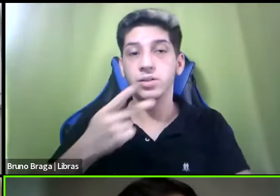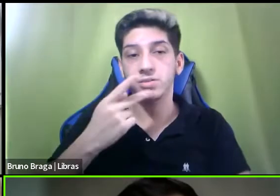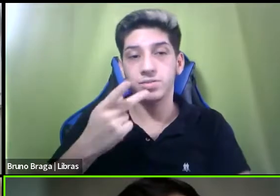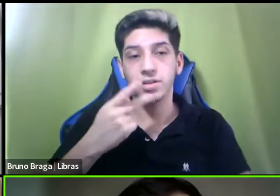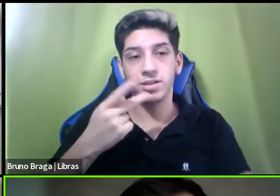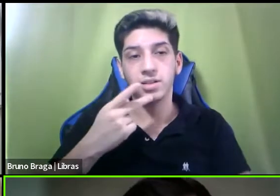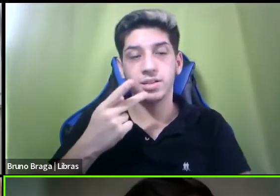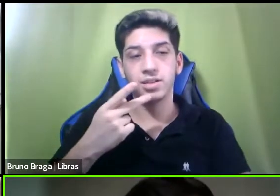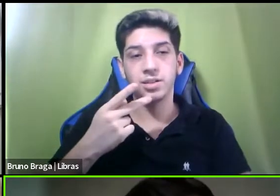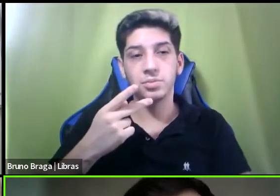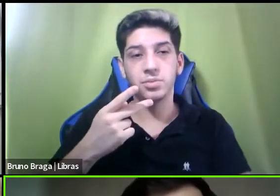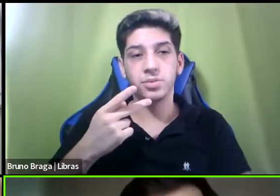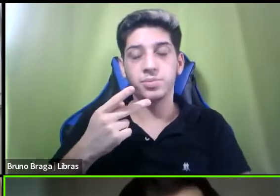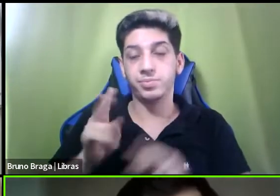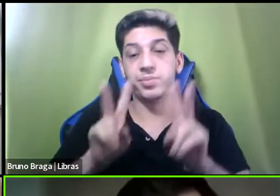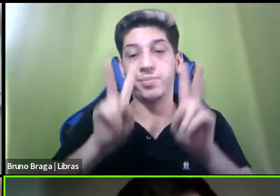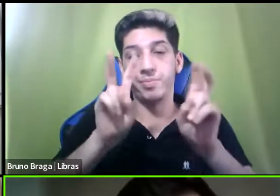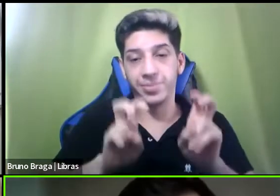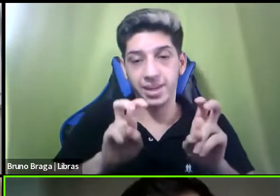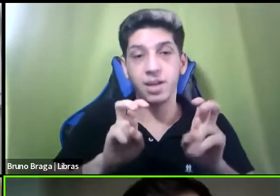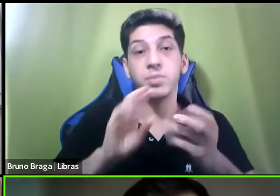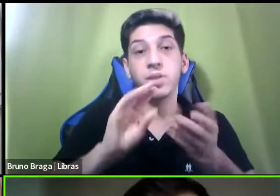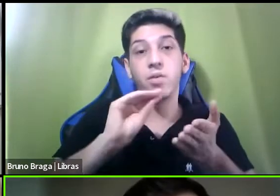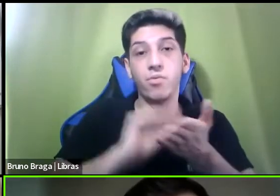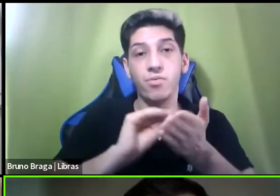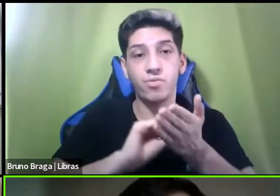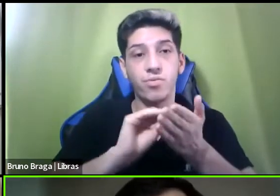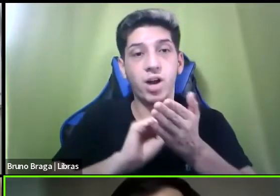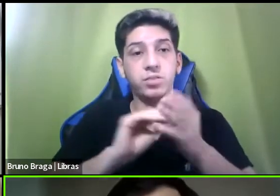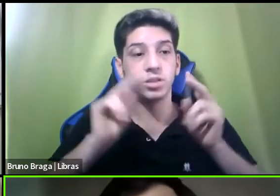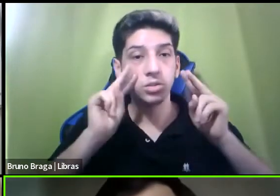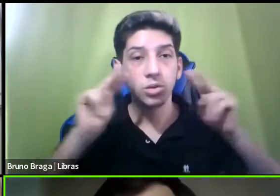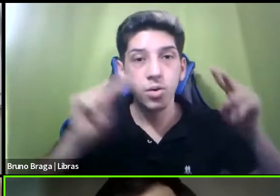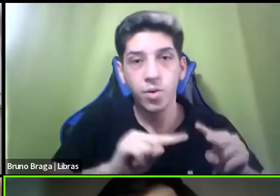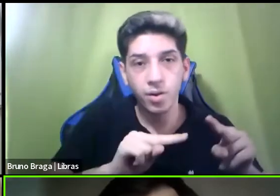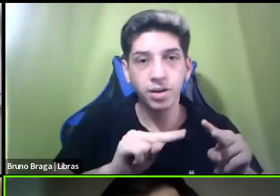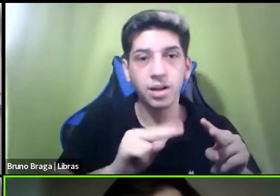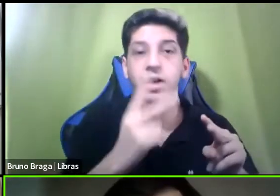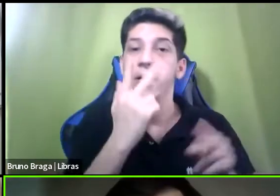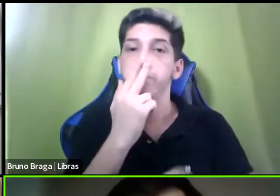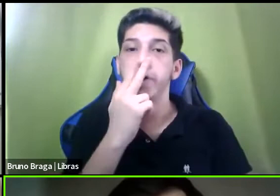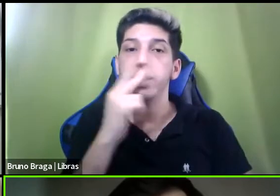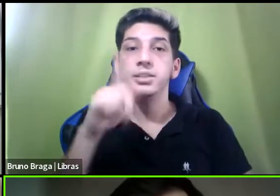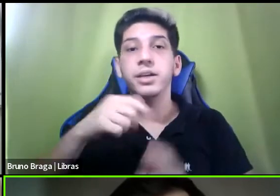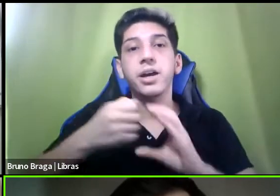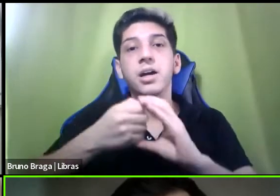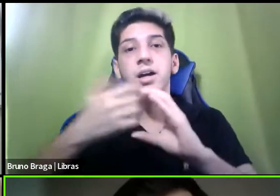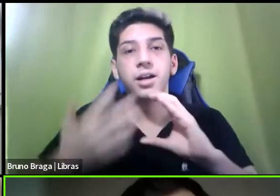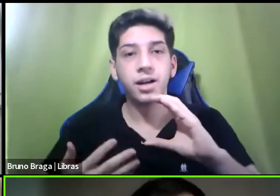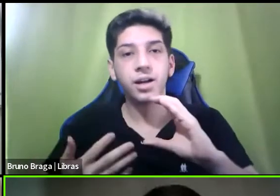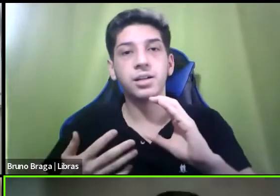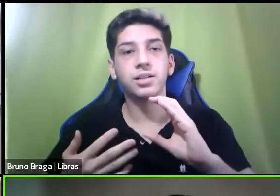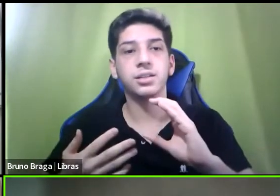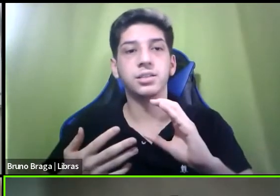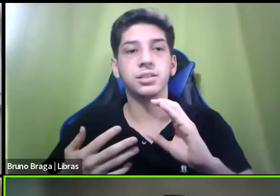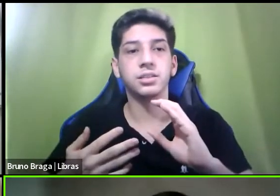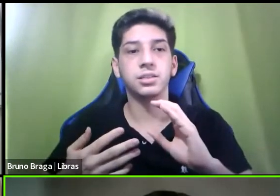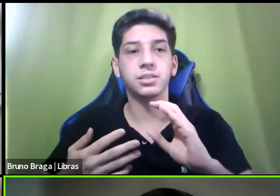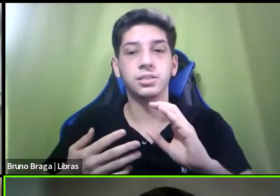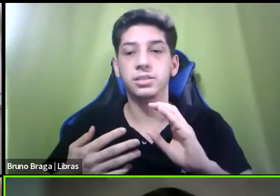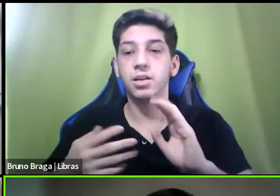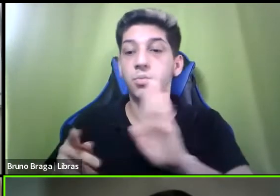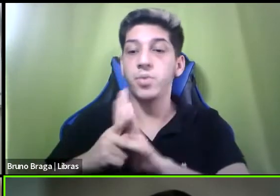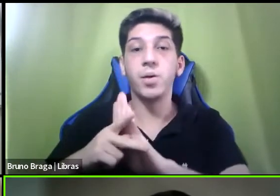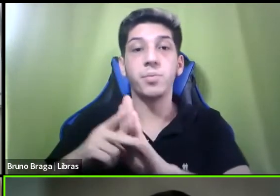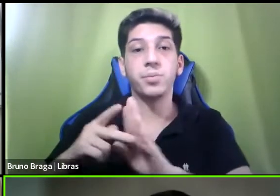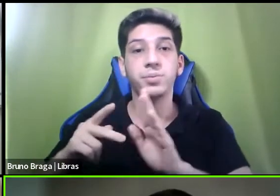do tema da invisibilidade como se fosse uma característica das próprias pessoas em